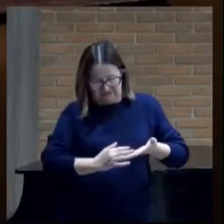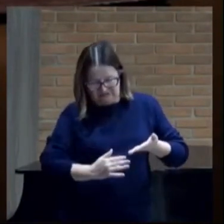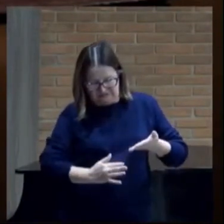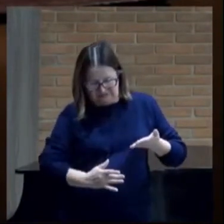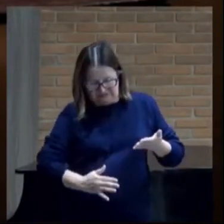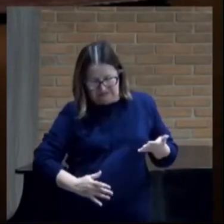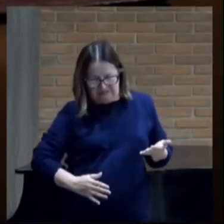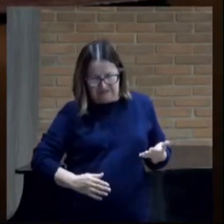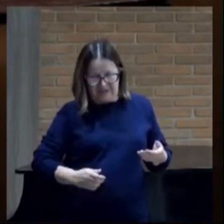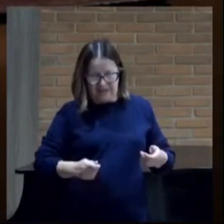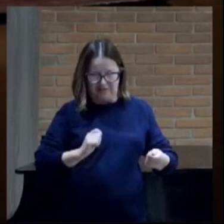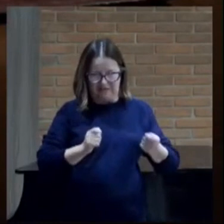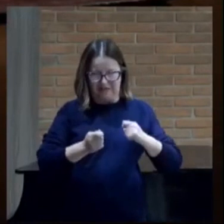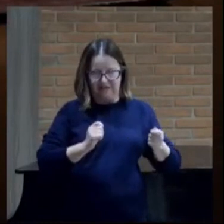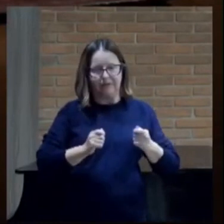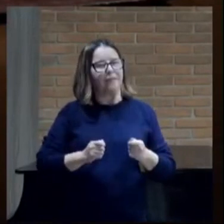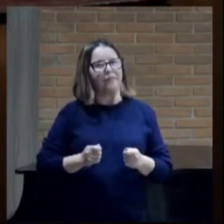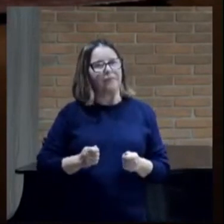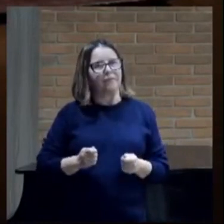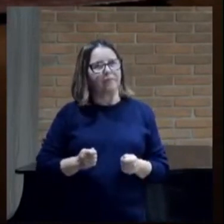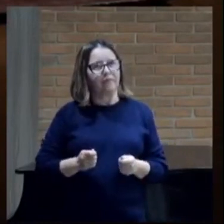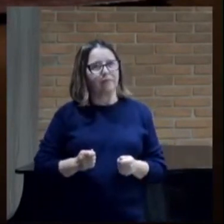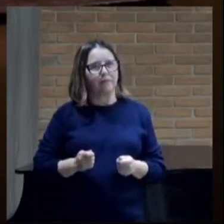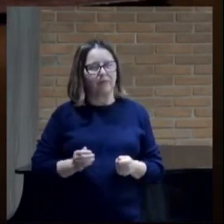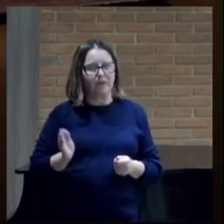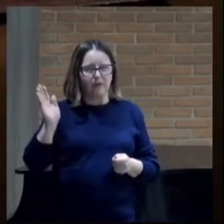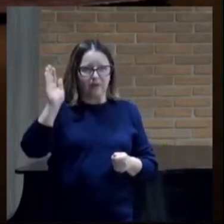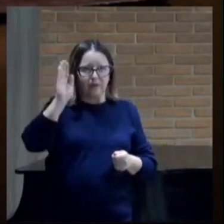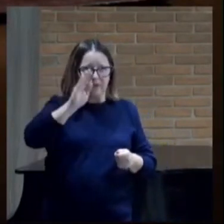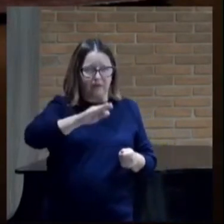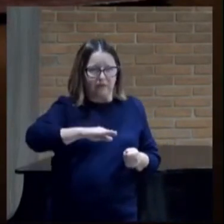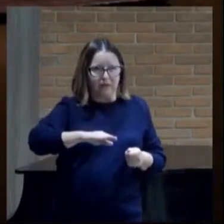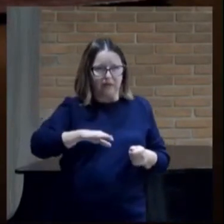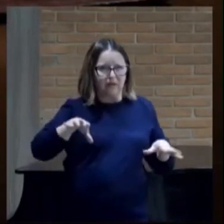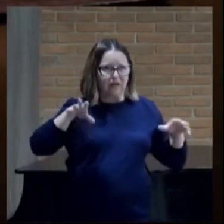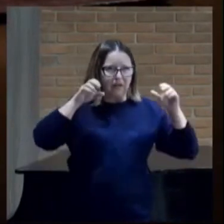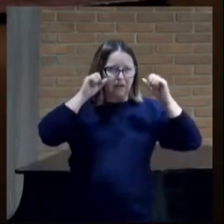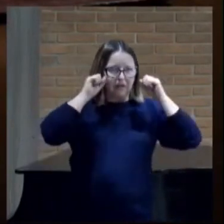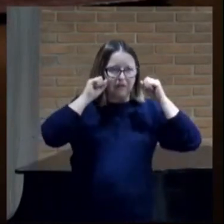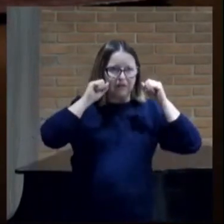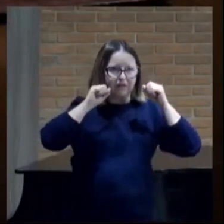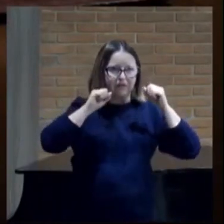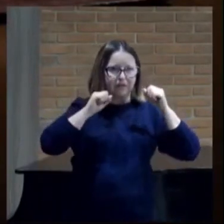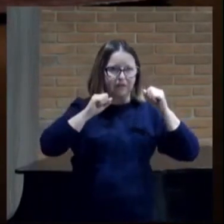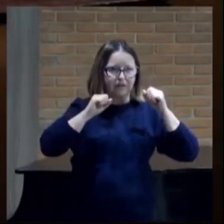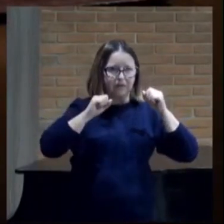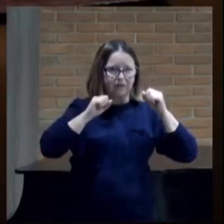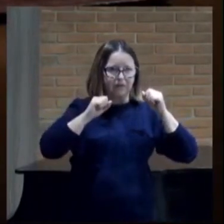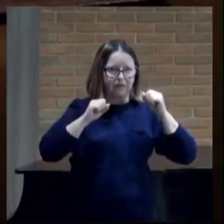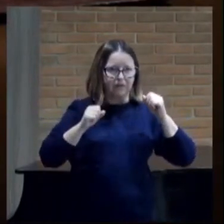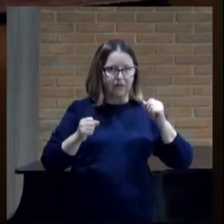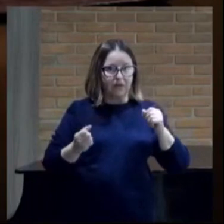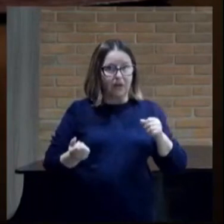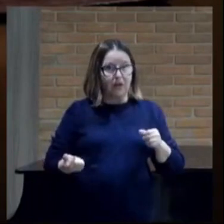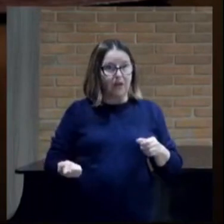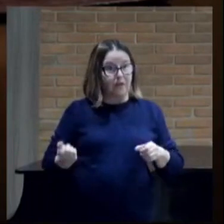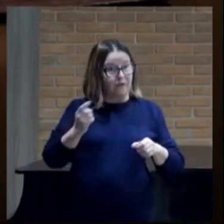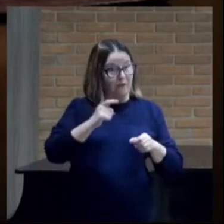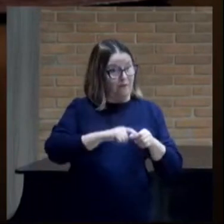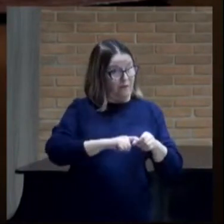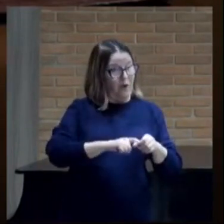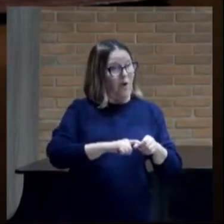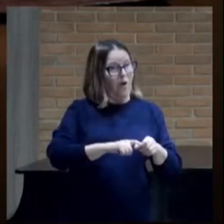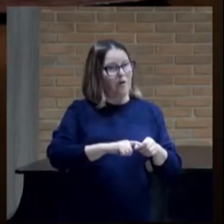sol fez-se ouvir um pregão pelo exército que dizia cada um para a sua cidade e